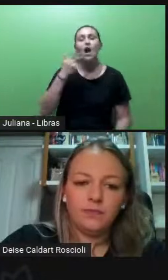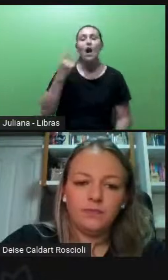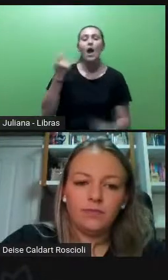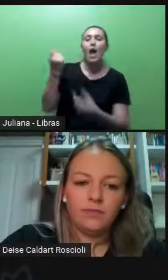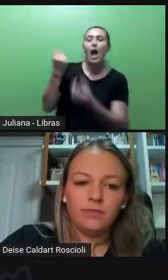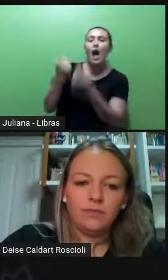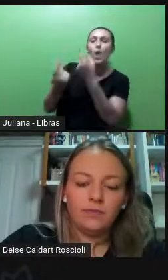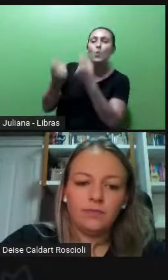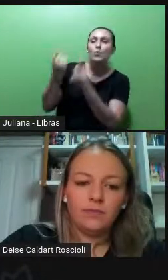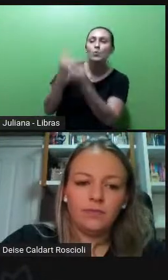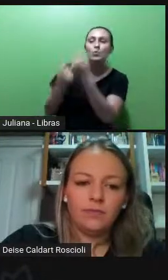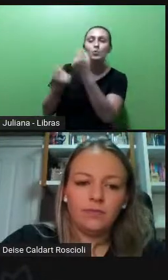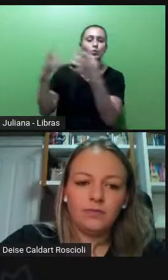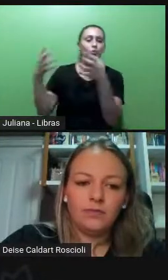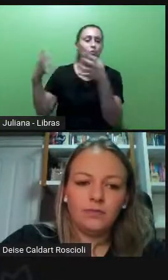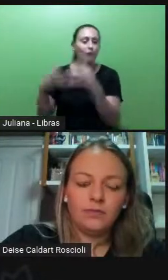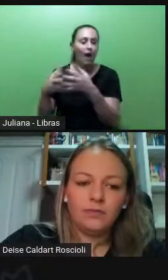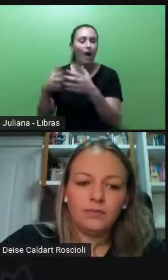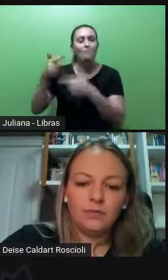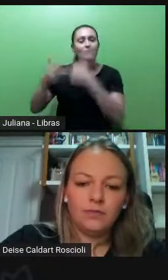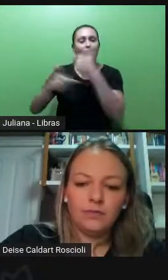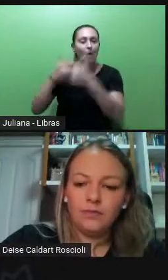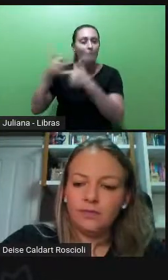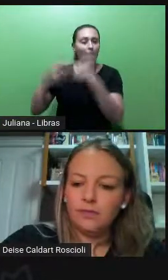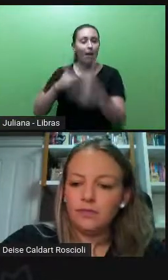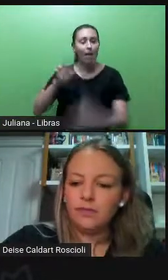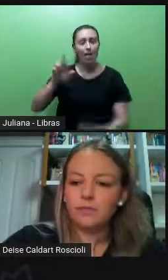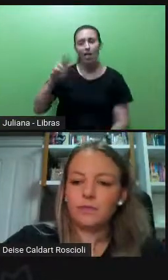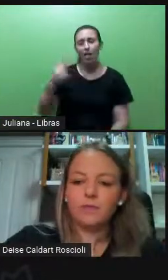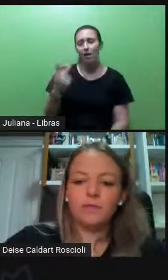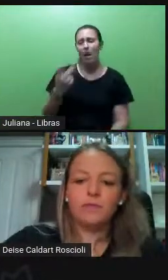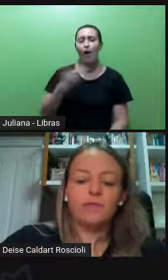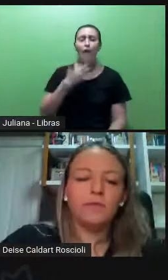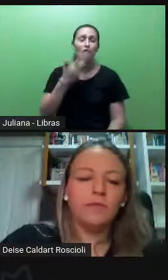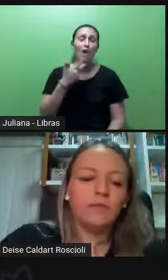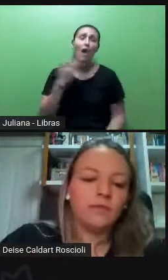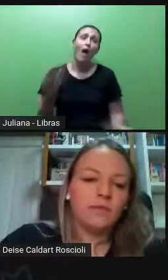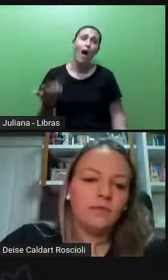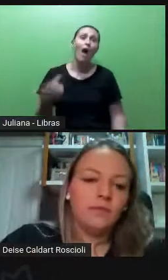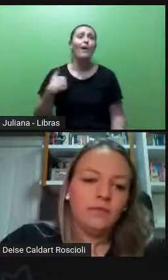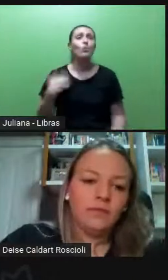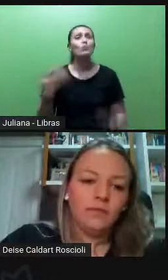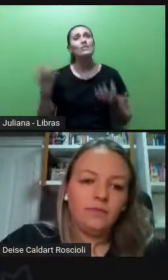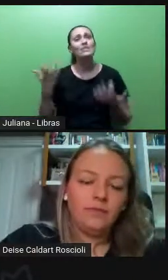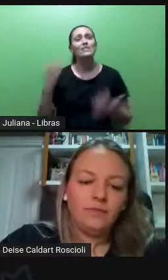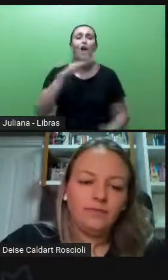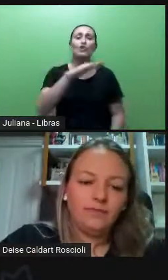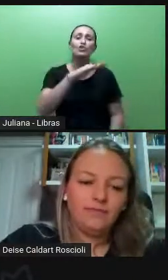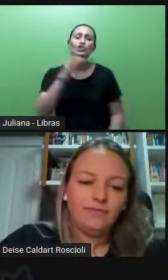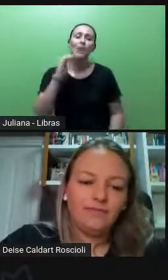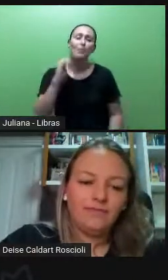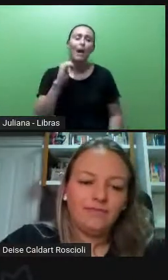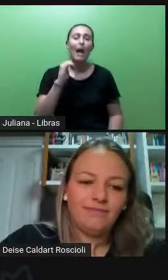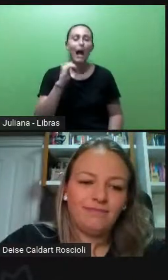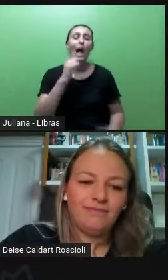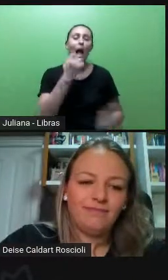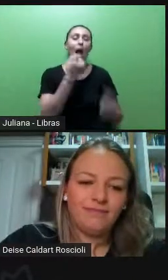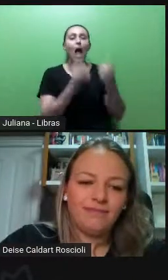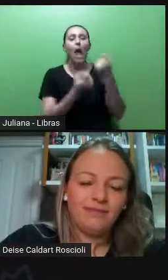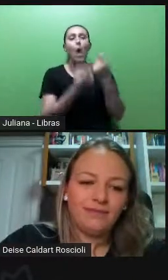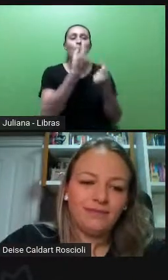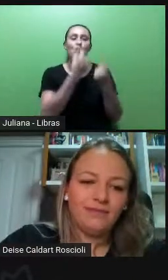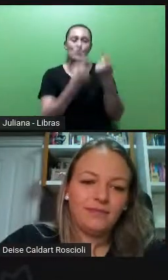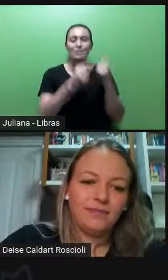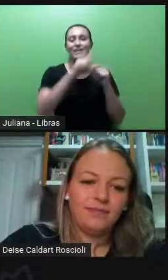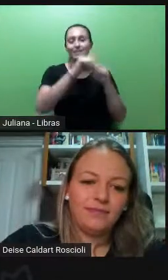pessoas que trabalham nos recursos humanos, essas organizações, dizerem, olha, eu até gostaria de fazer uma seleção com mais